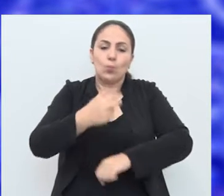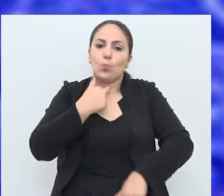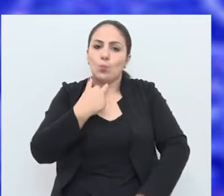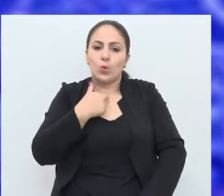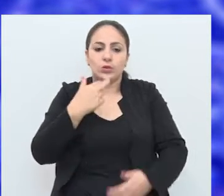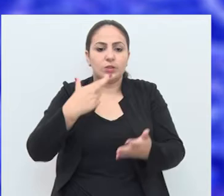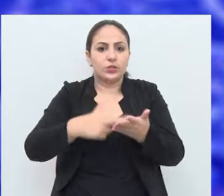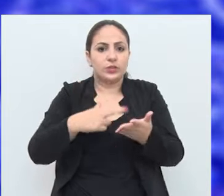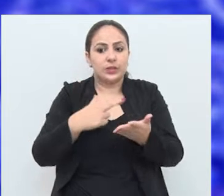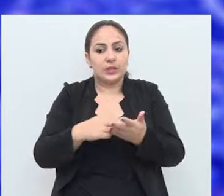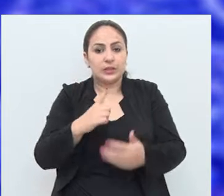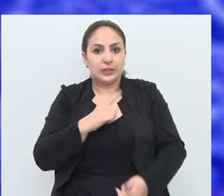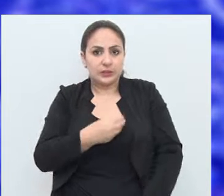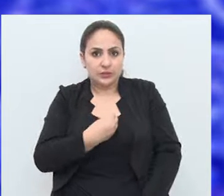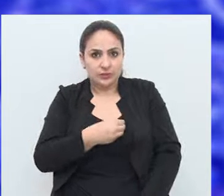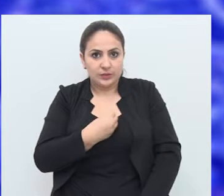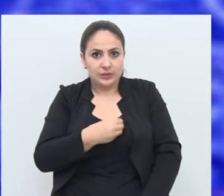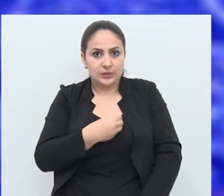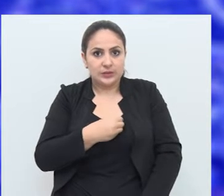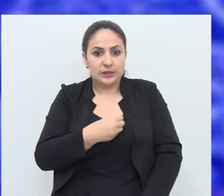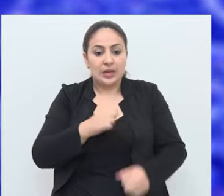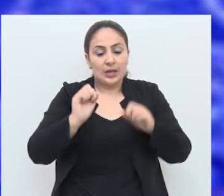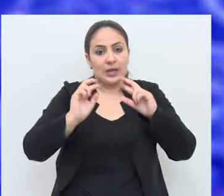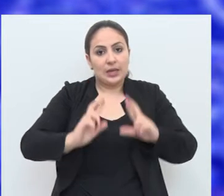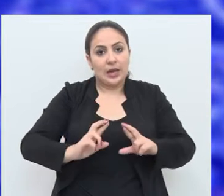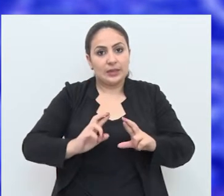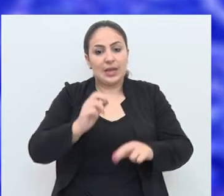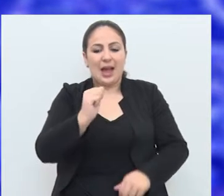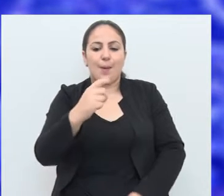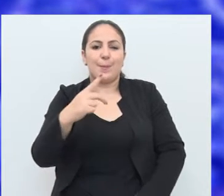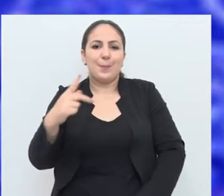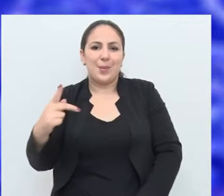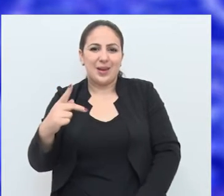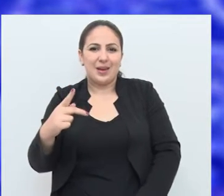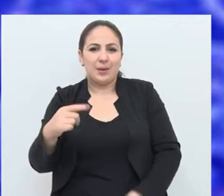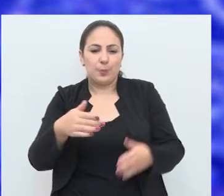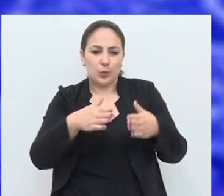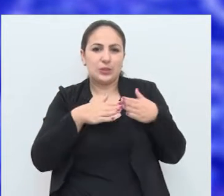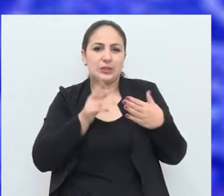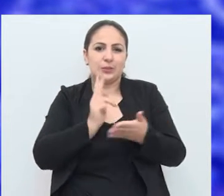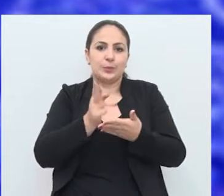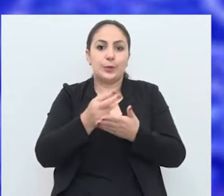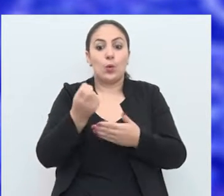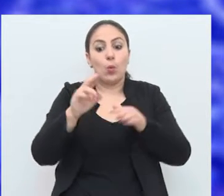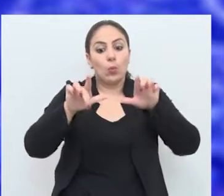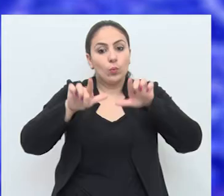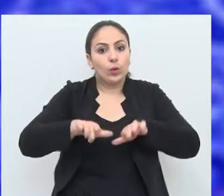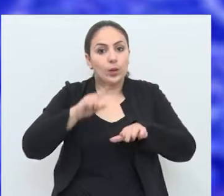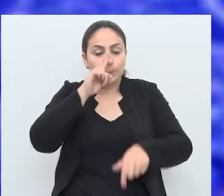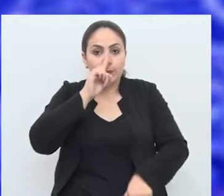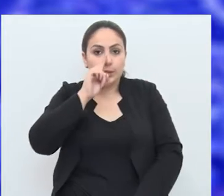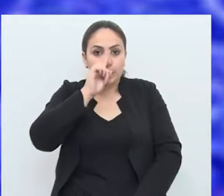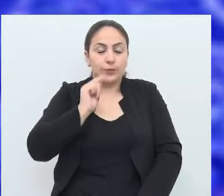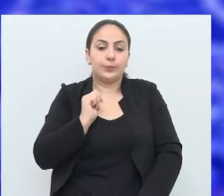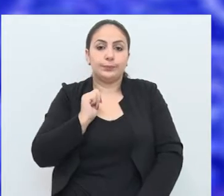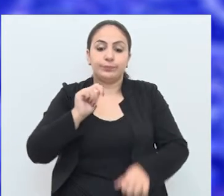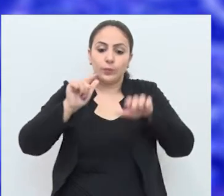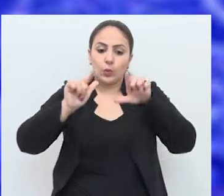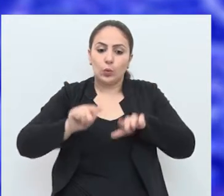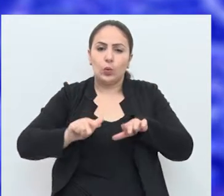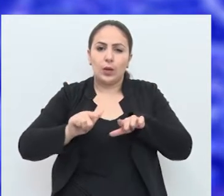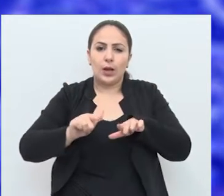regulamentadas as que estiverem em áreas de proteção permanente ou em locais de risco, loteamentos,